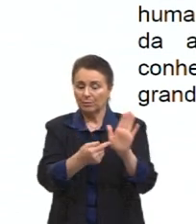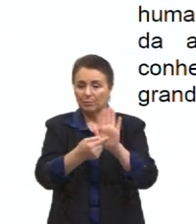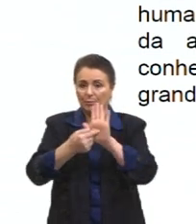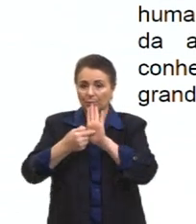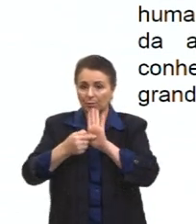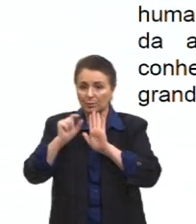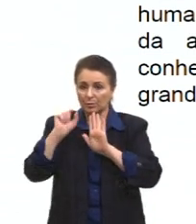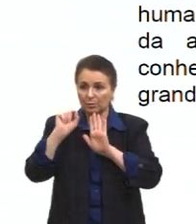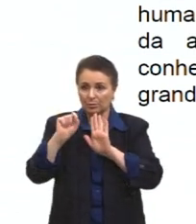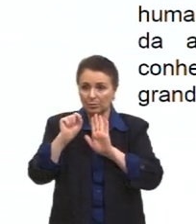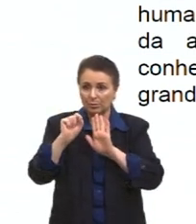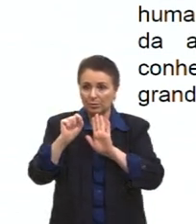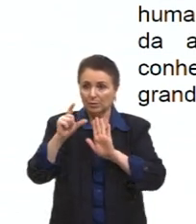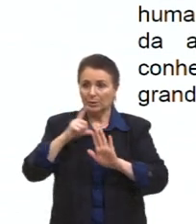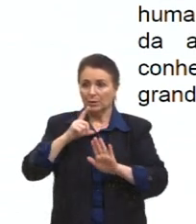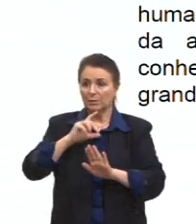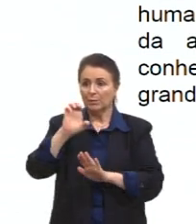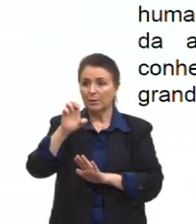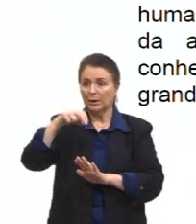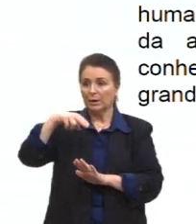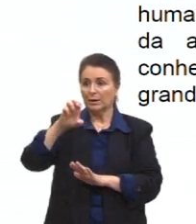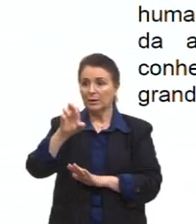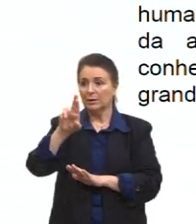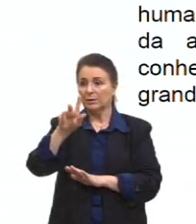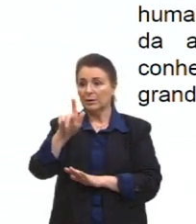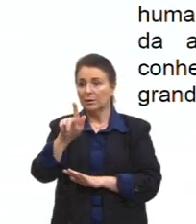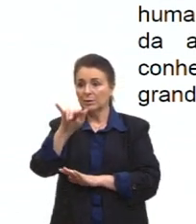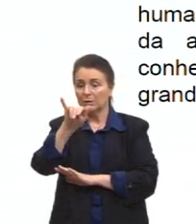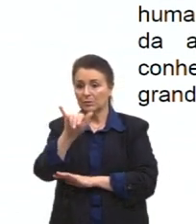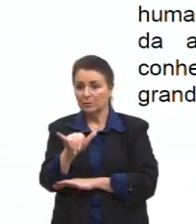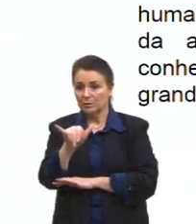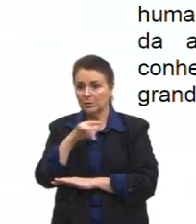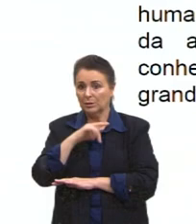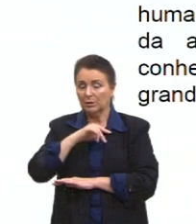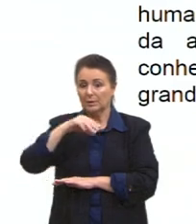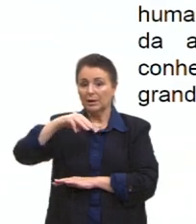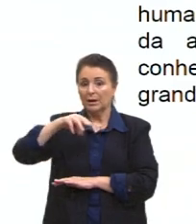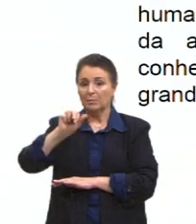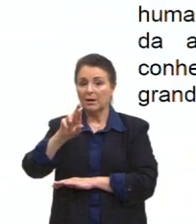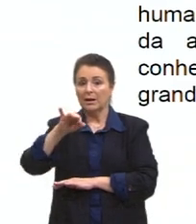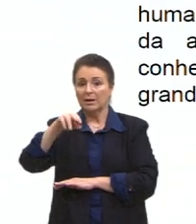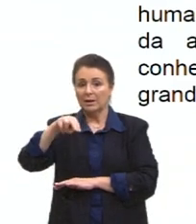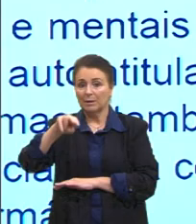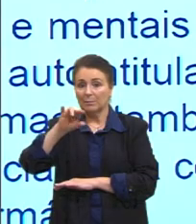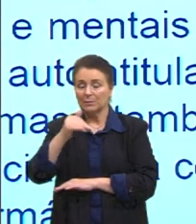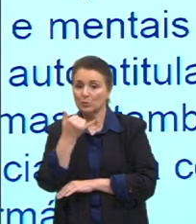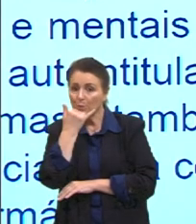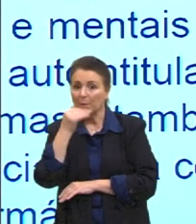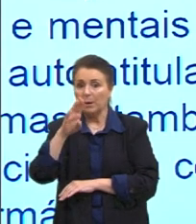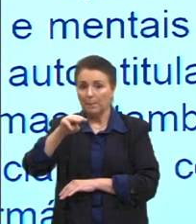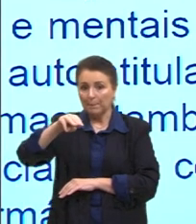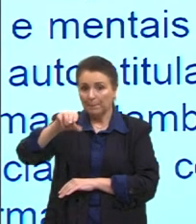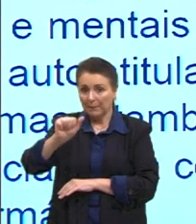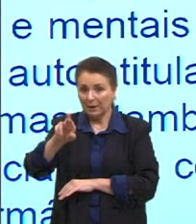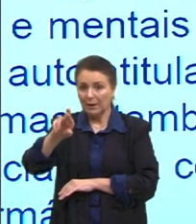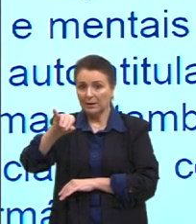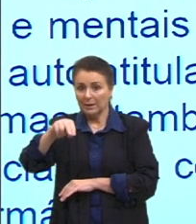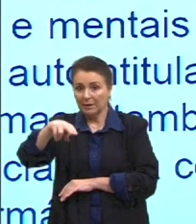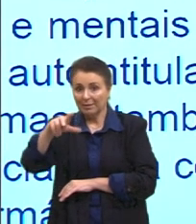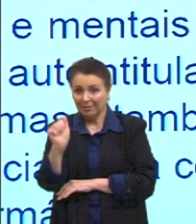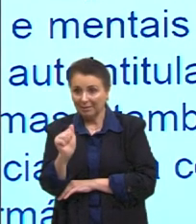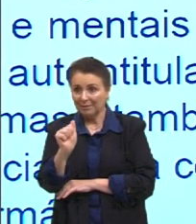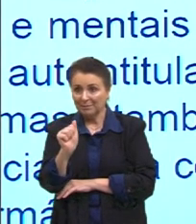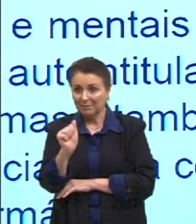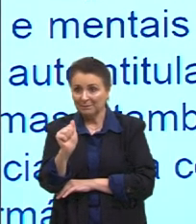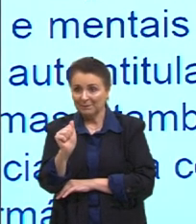Rest Energy, de 1980, com a Marina Abramovic. Gente, olha só, foca nessa imagem para